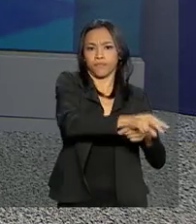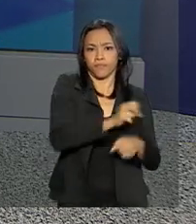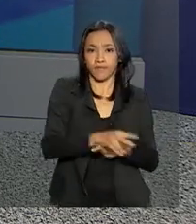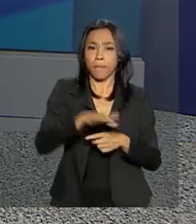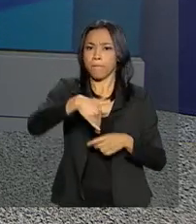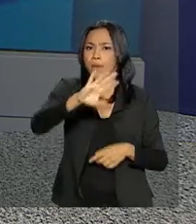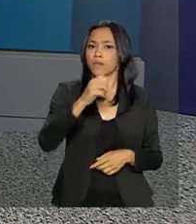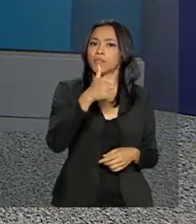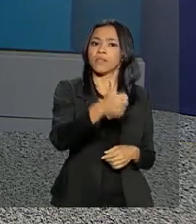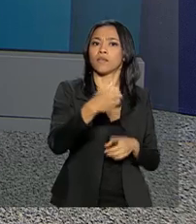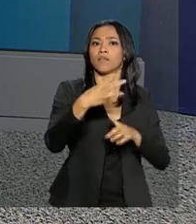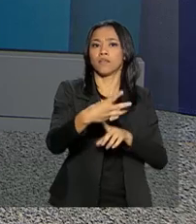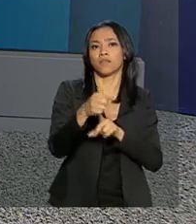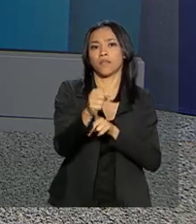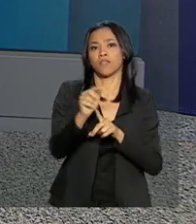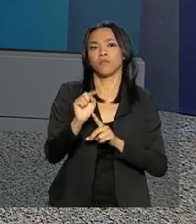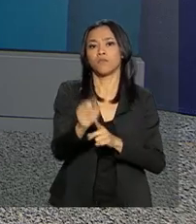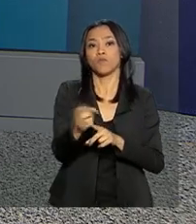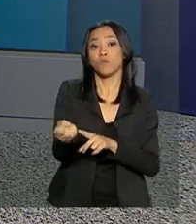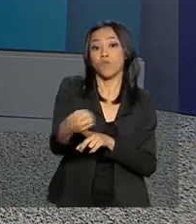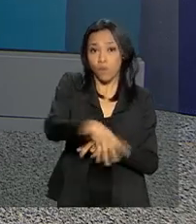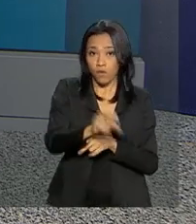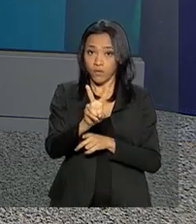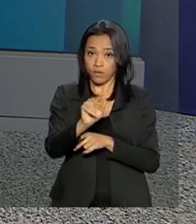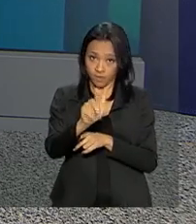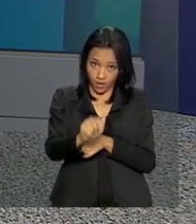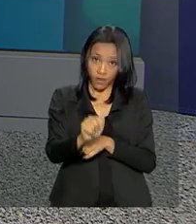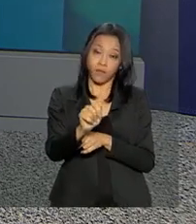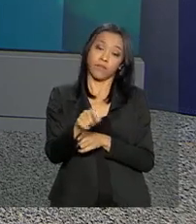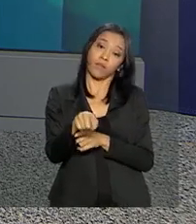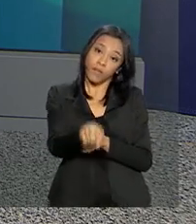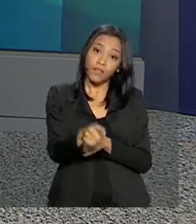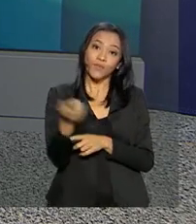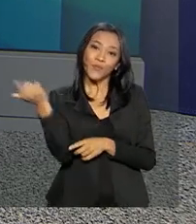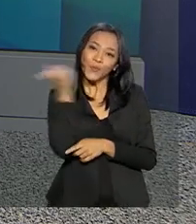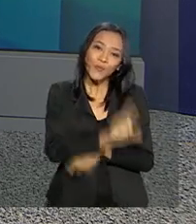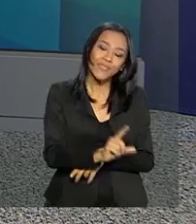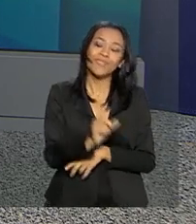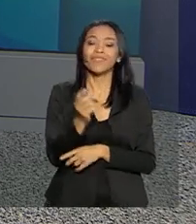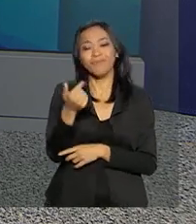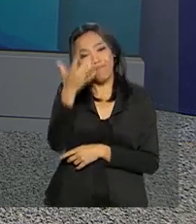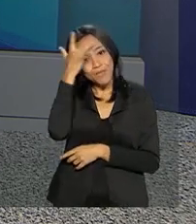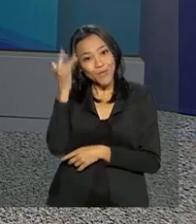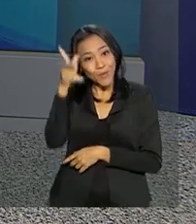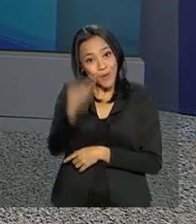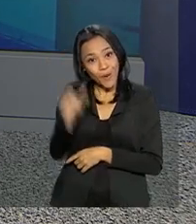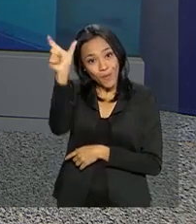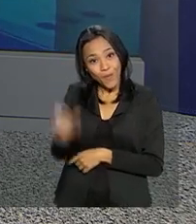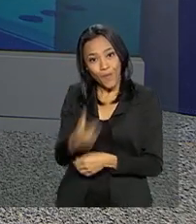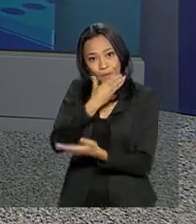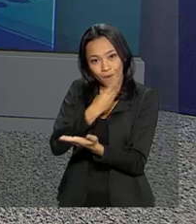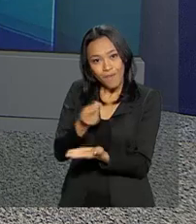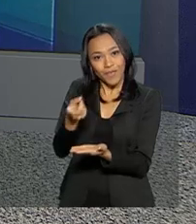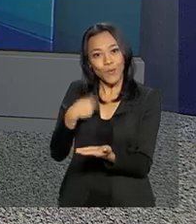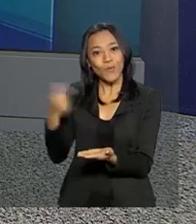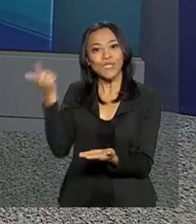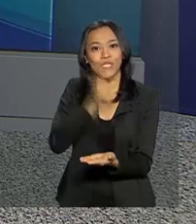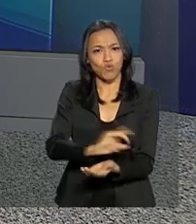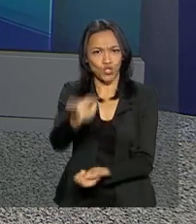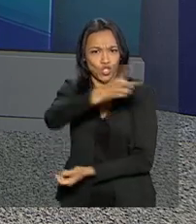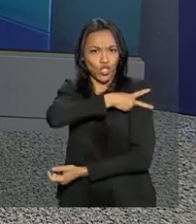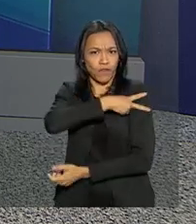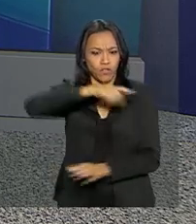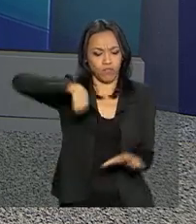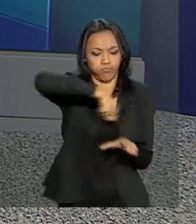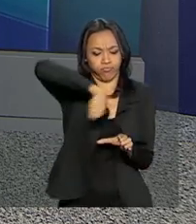137 mil novas vagas no mercado formal. Elas foram conquistadas por gente como o Robert, que garantiu uma vaga como chefe de